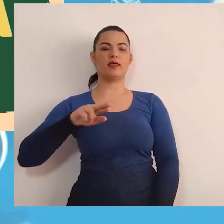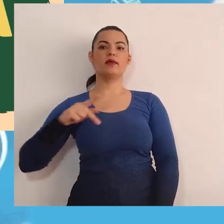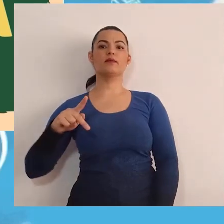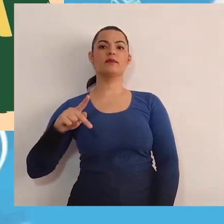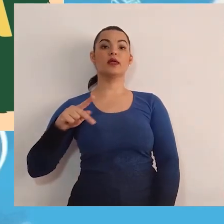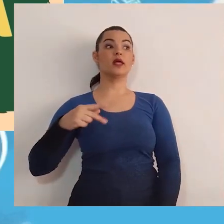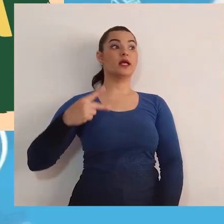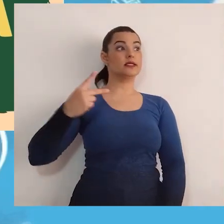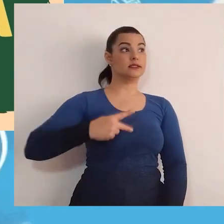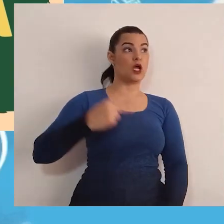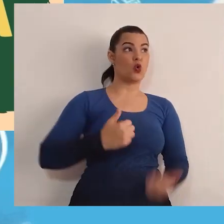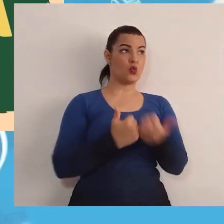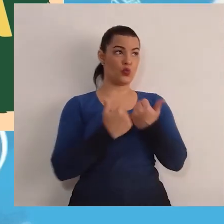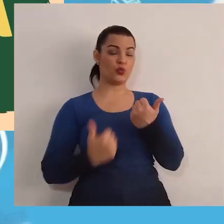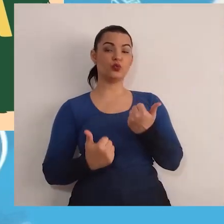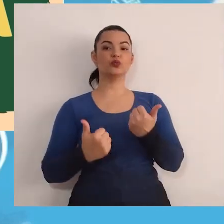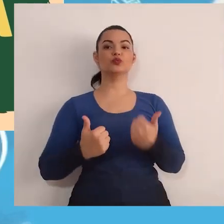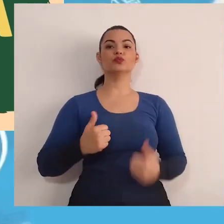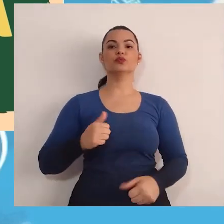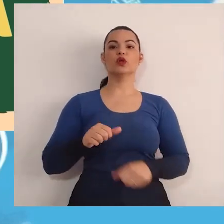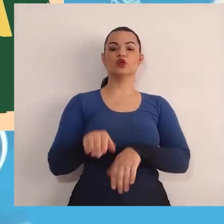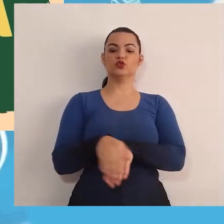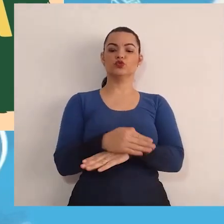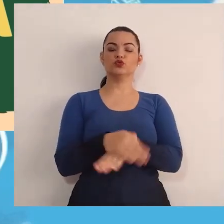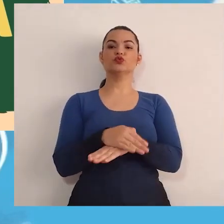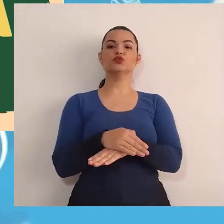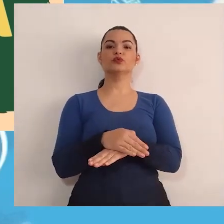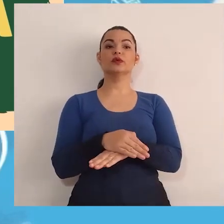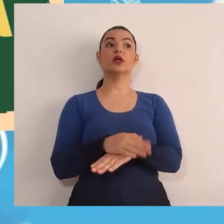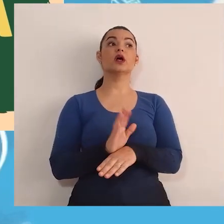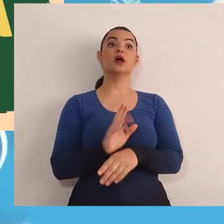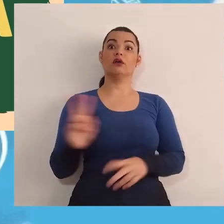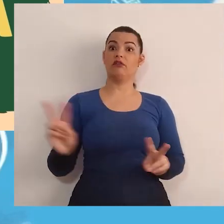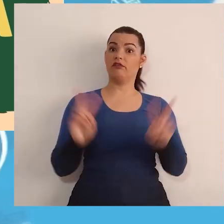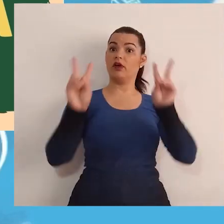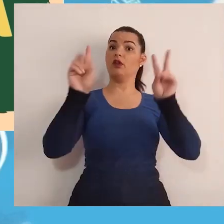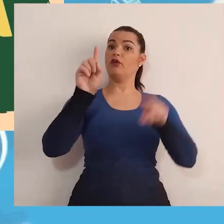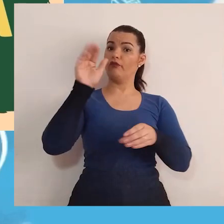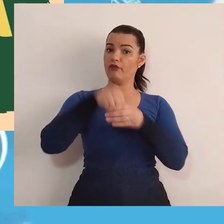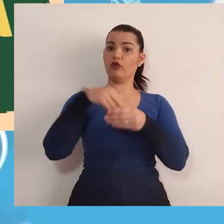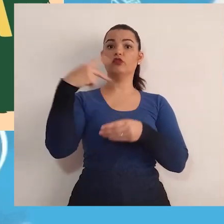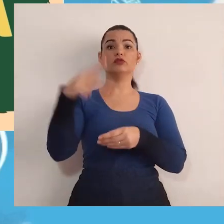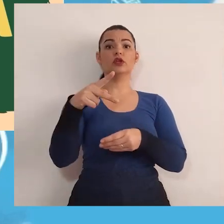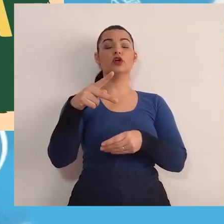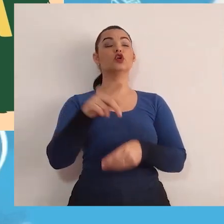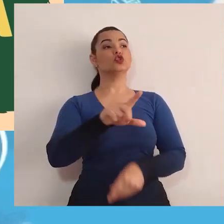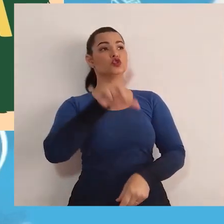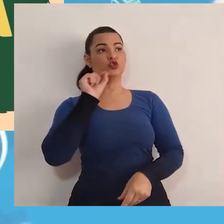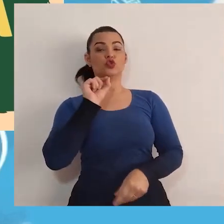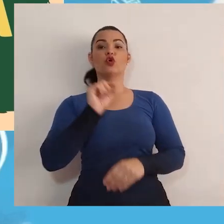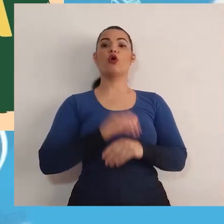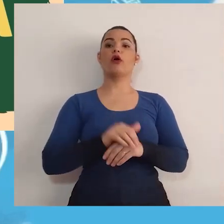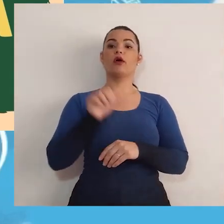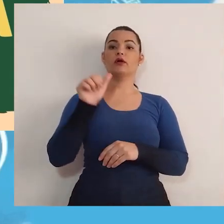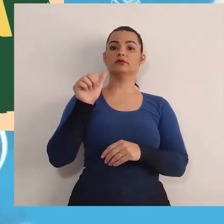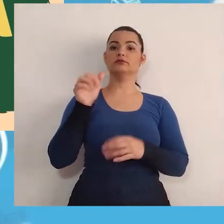Vice! Joaninha! Dê valor ao seu voto! Escolhendo uma boa candidata!